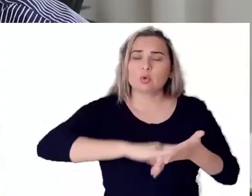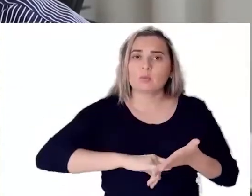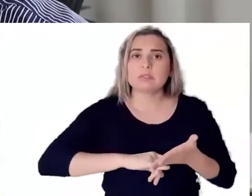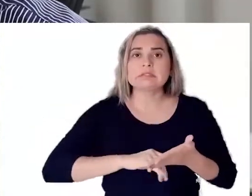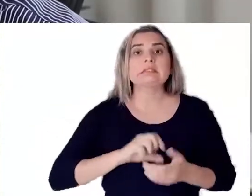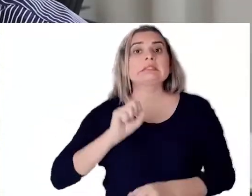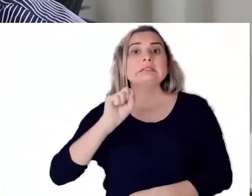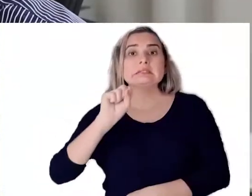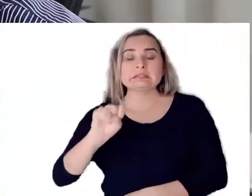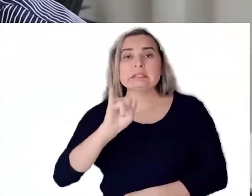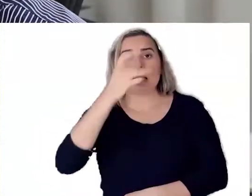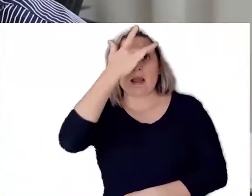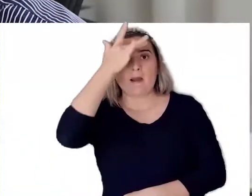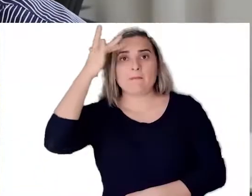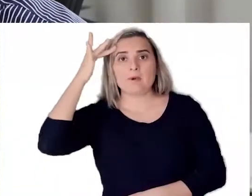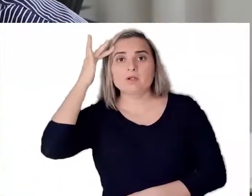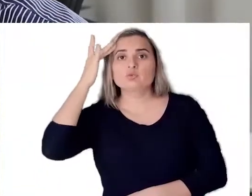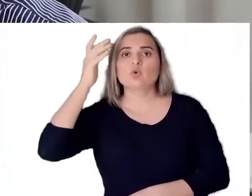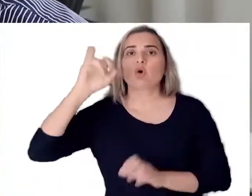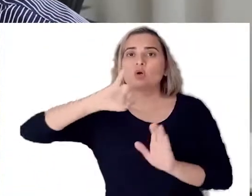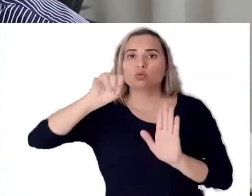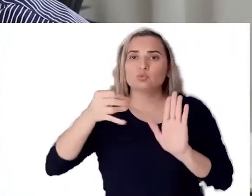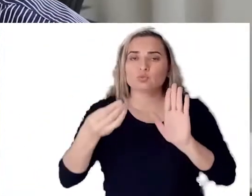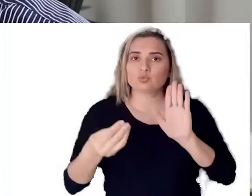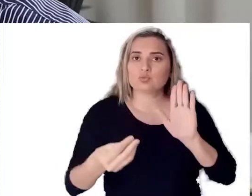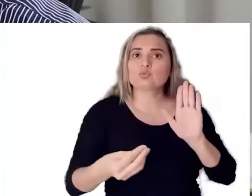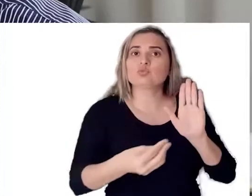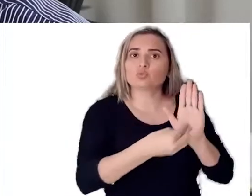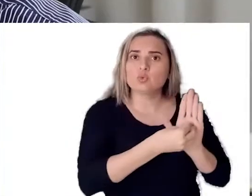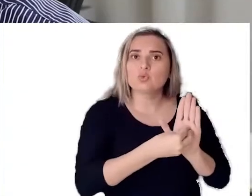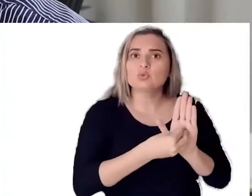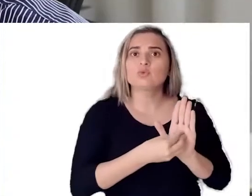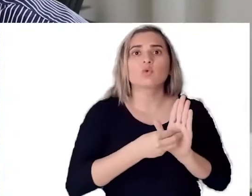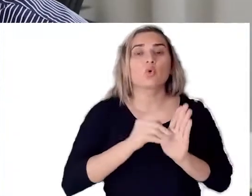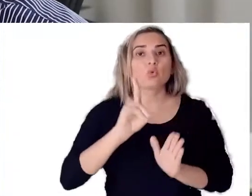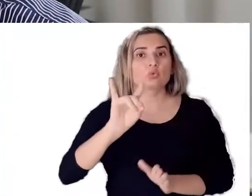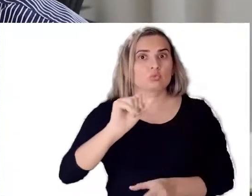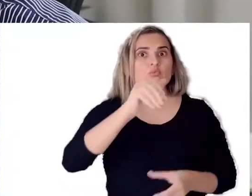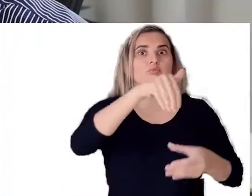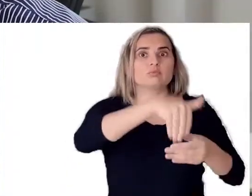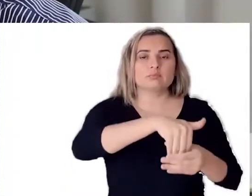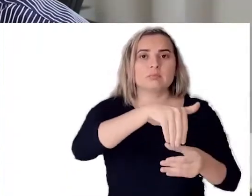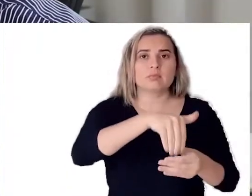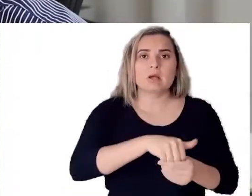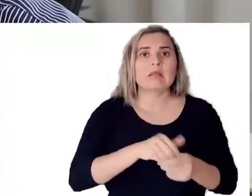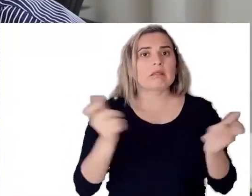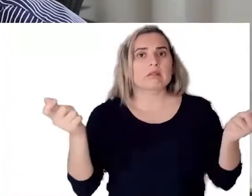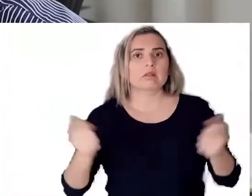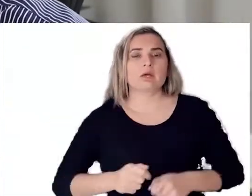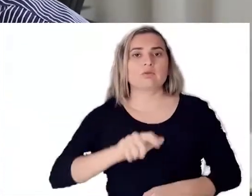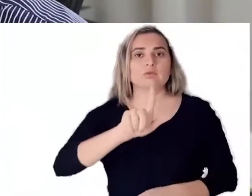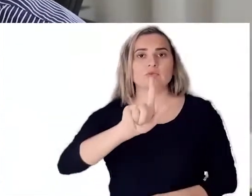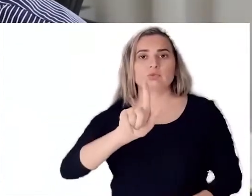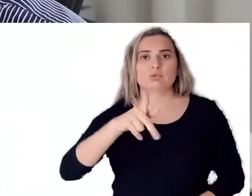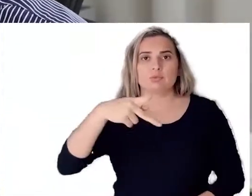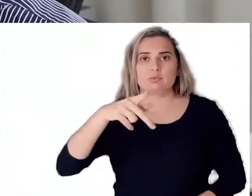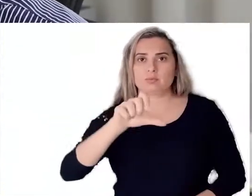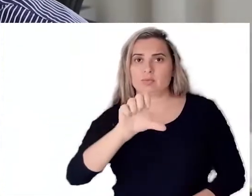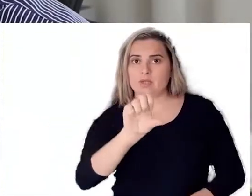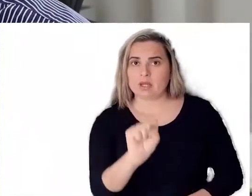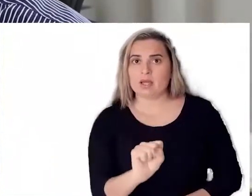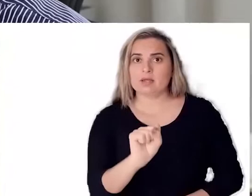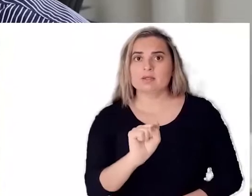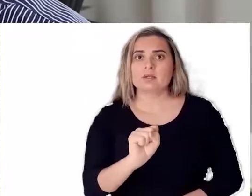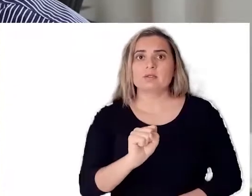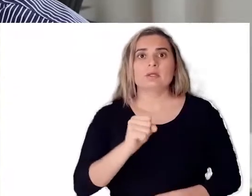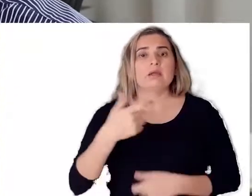no dia do pleito através do sistema e-título, como ele estaria fora do seu domicílio e seria detectado pelo GPS do celular dele, ele já